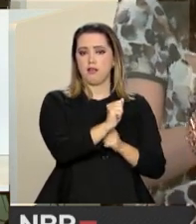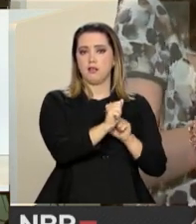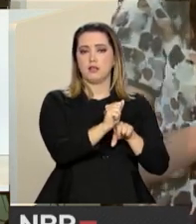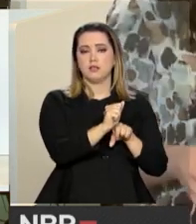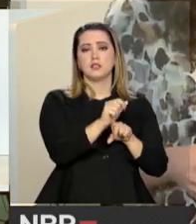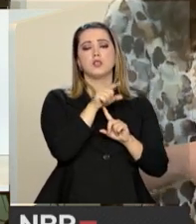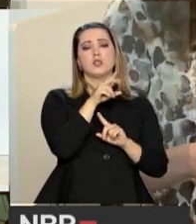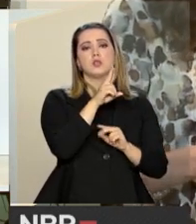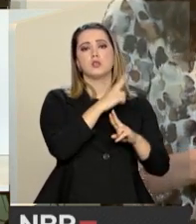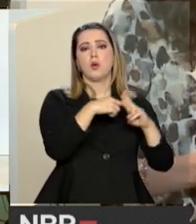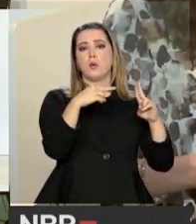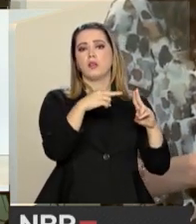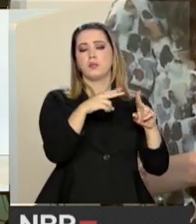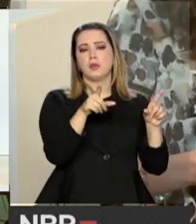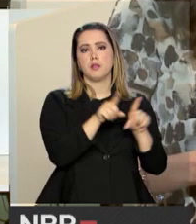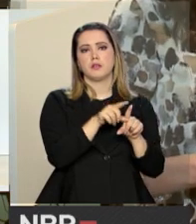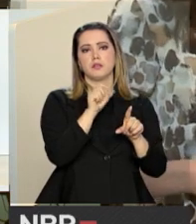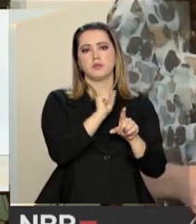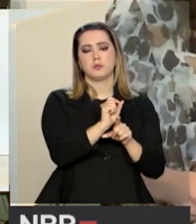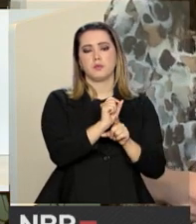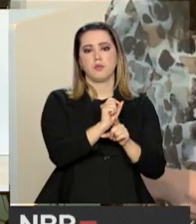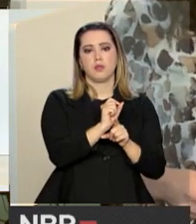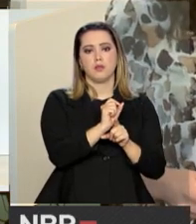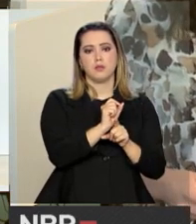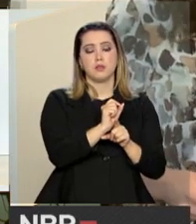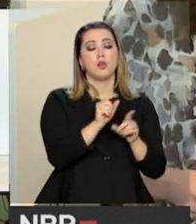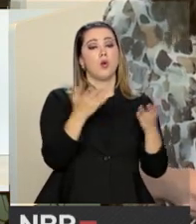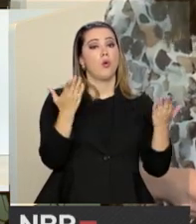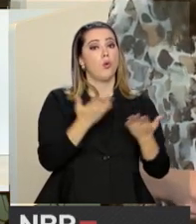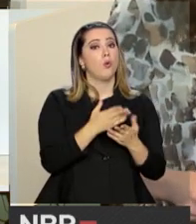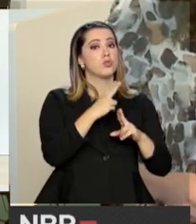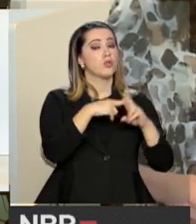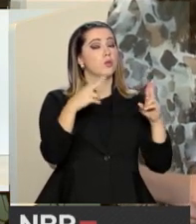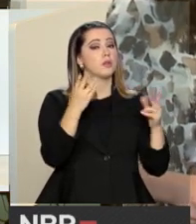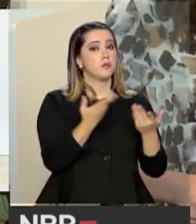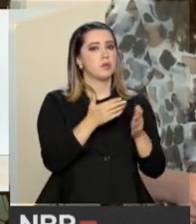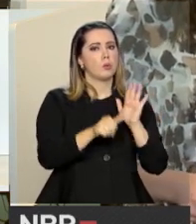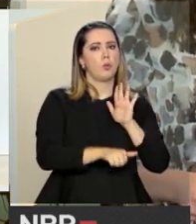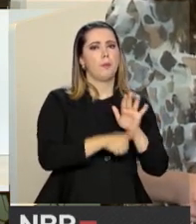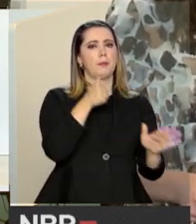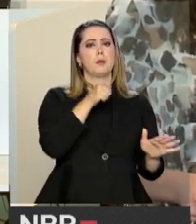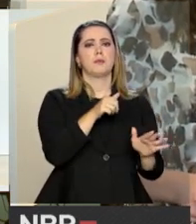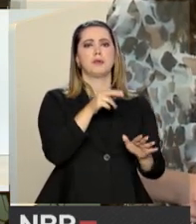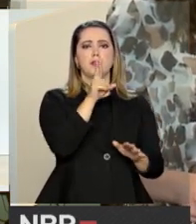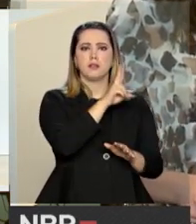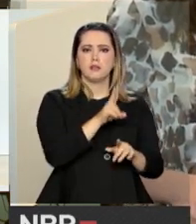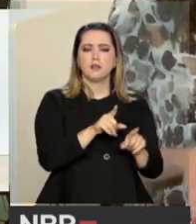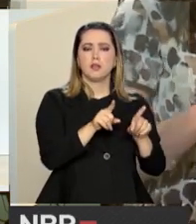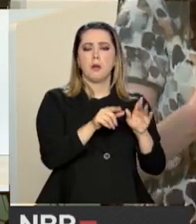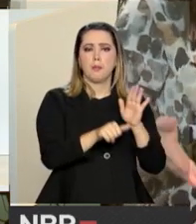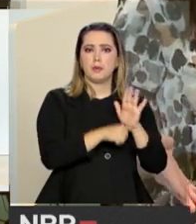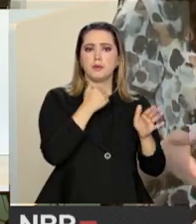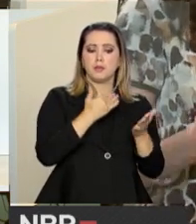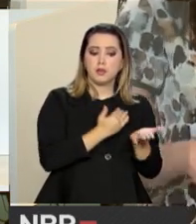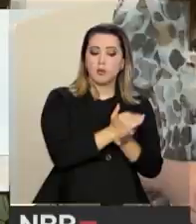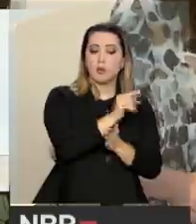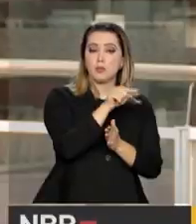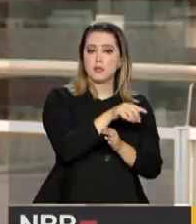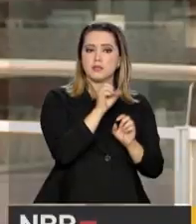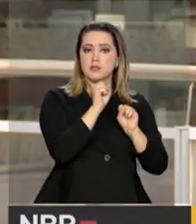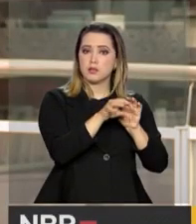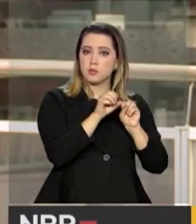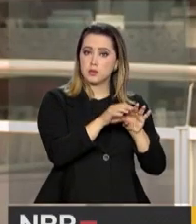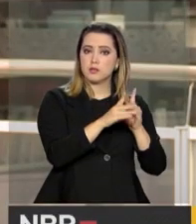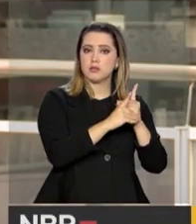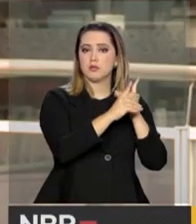o senhor dirige na Universidade de Brasília. Conta para a gente, a Universidade de Brasília foi pioneira nesse sistema de educação à distância? Como